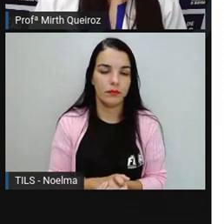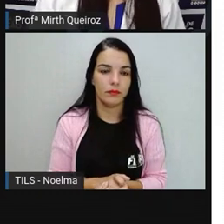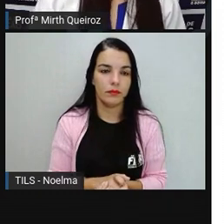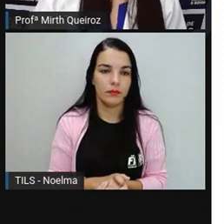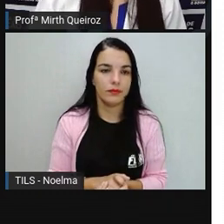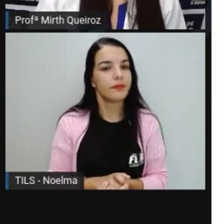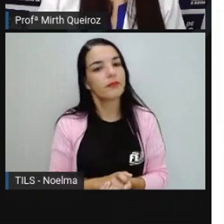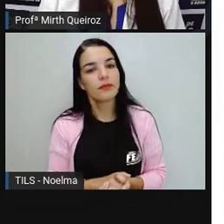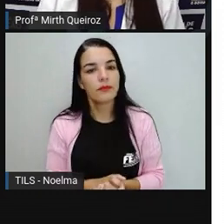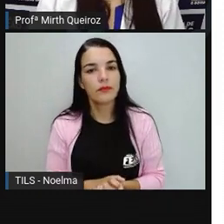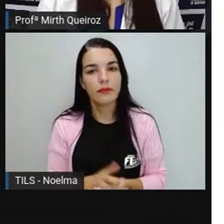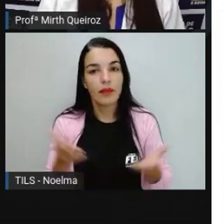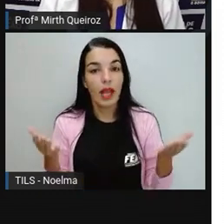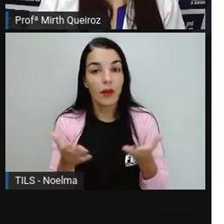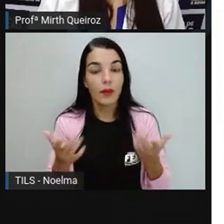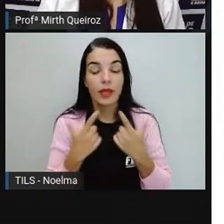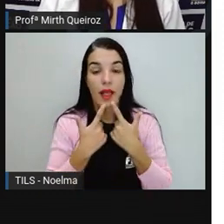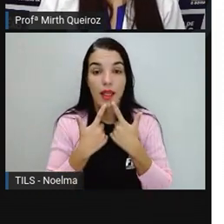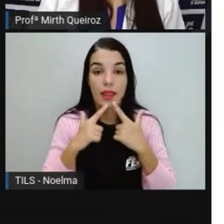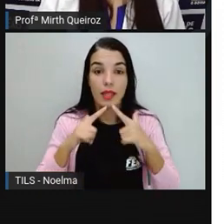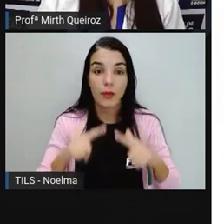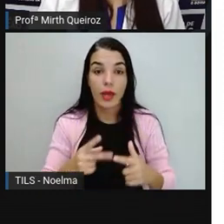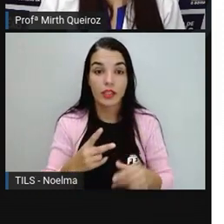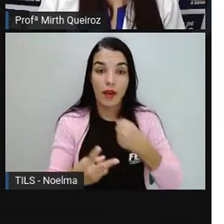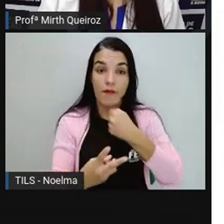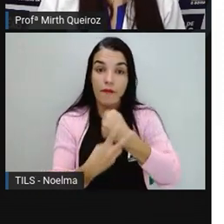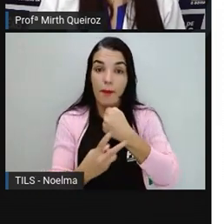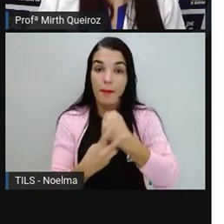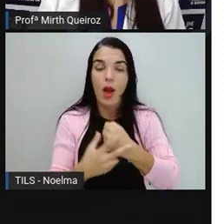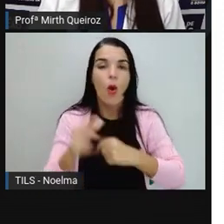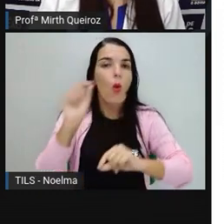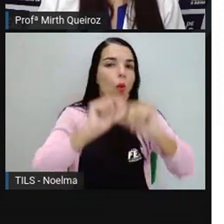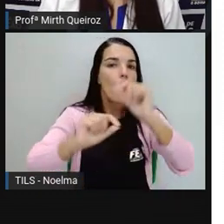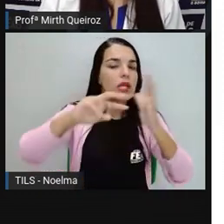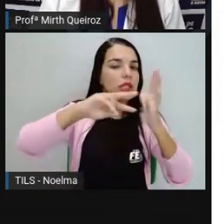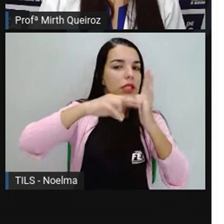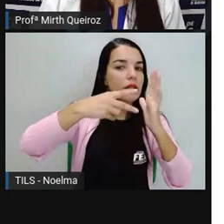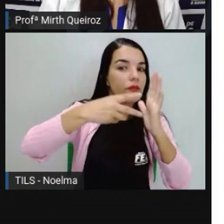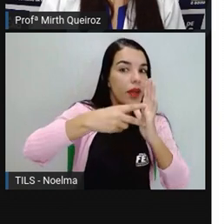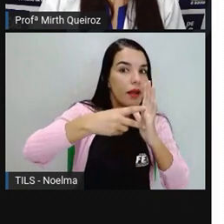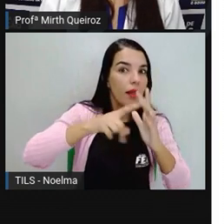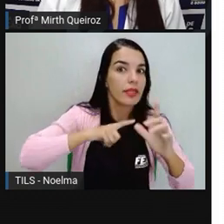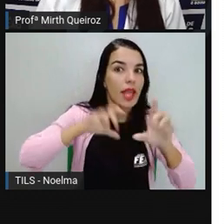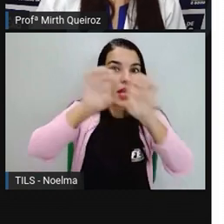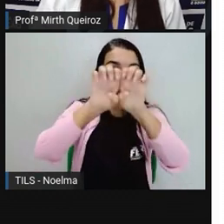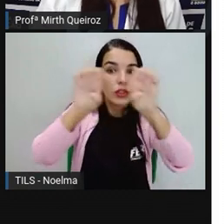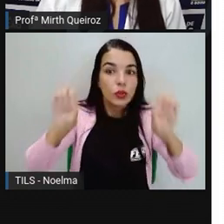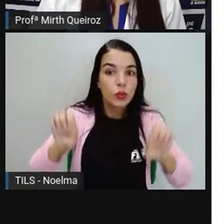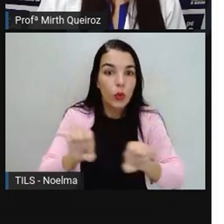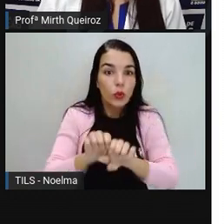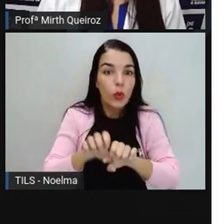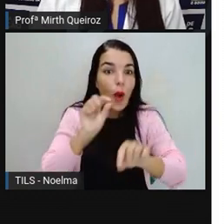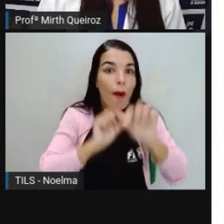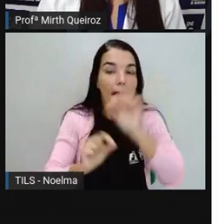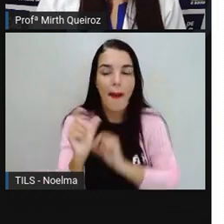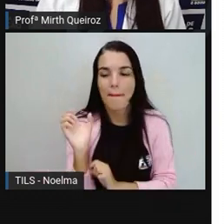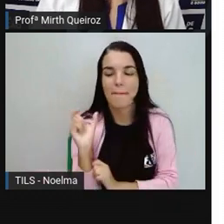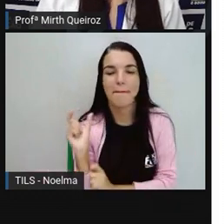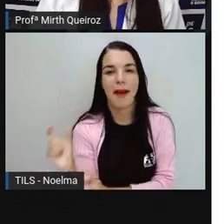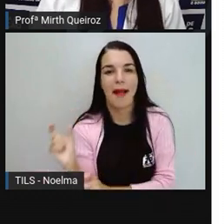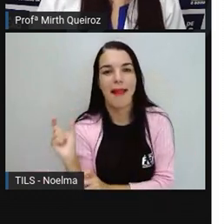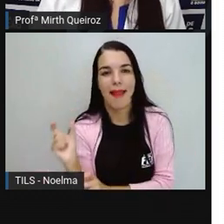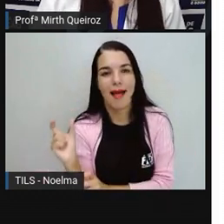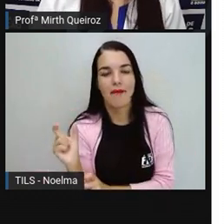A linguagem verbal, então, ela é aquela que se estrutura por meio da palavra.